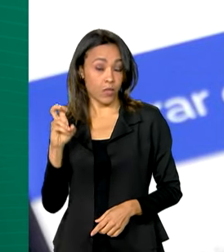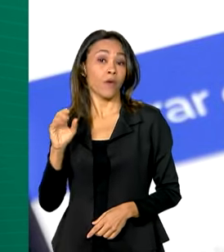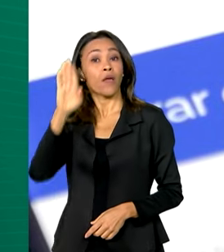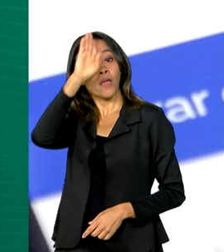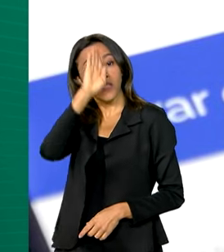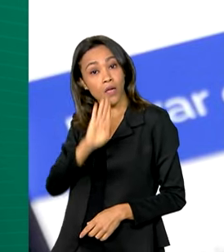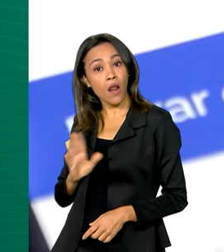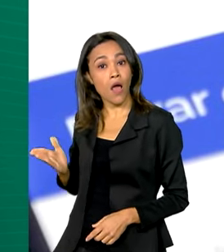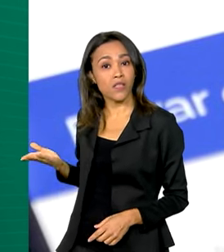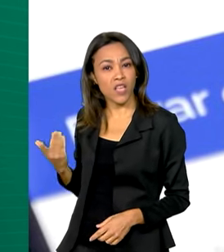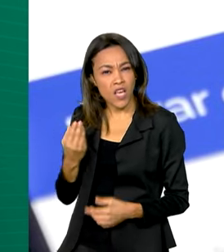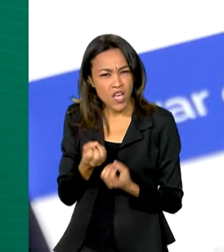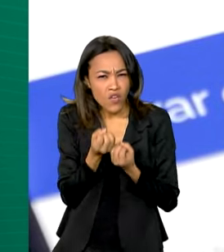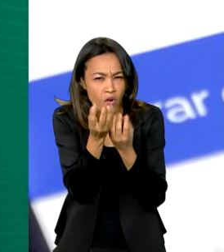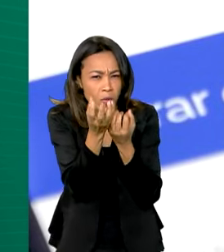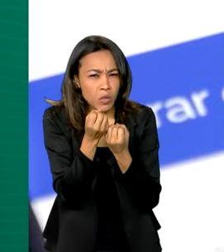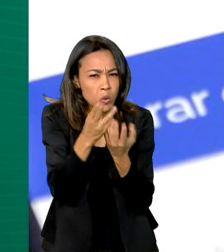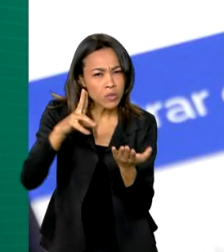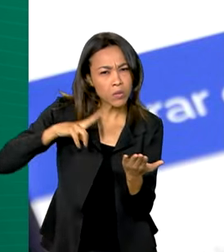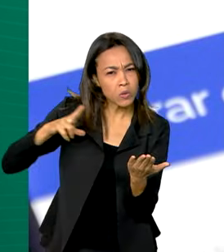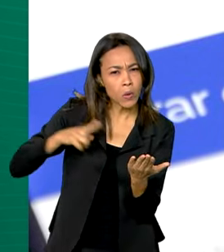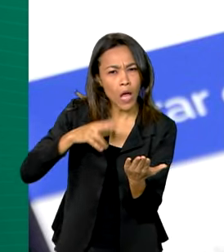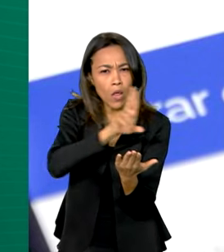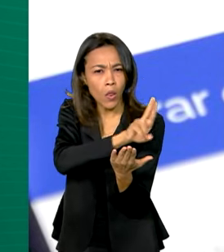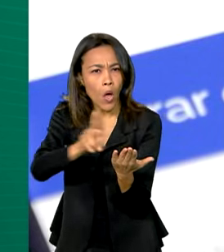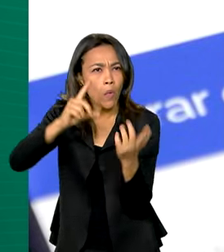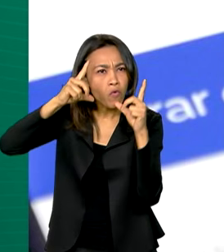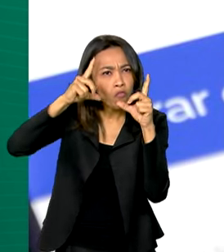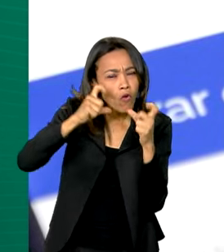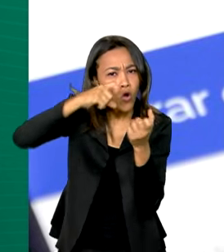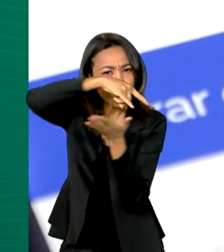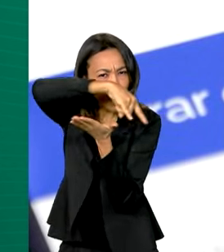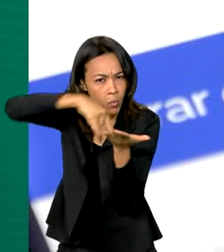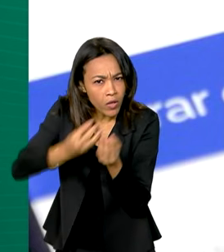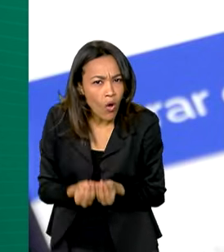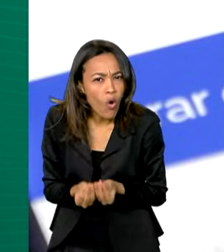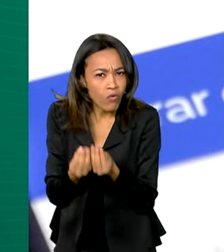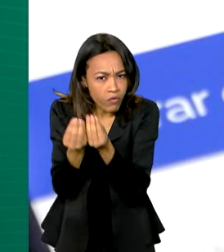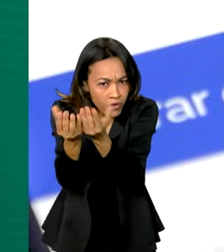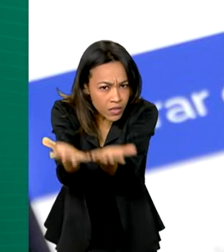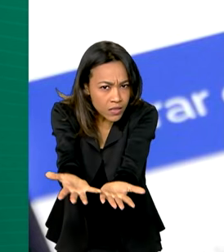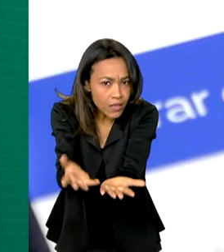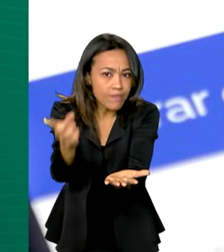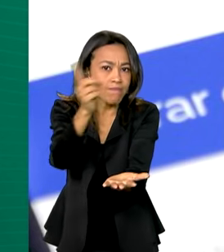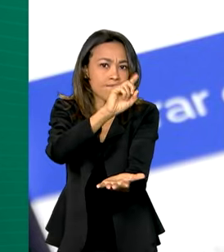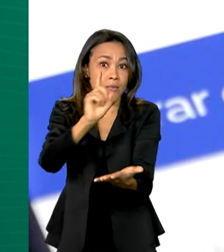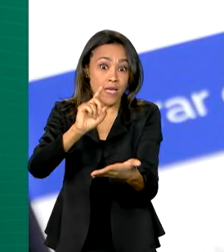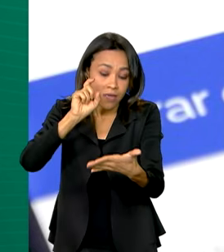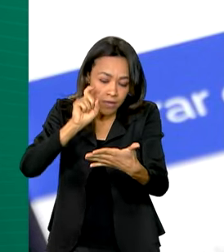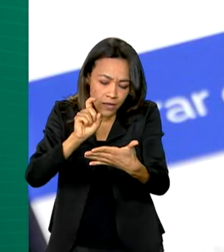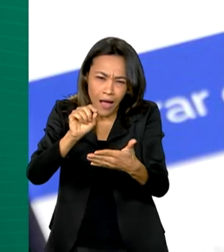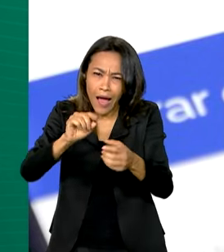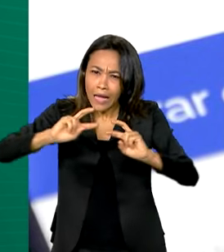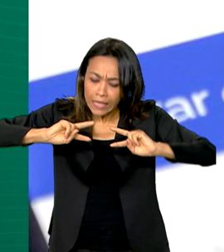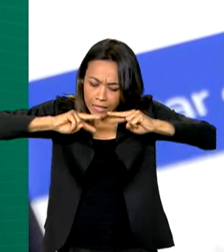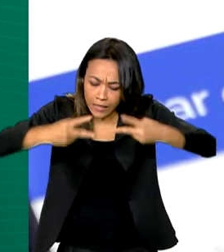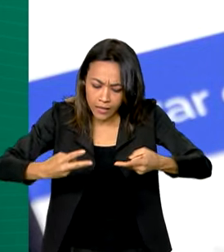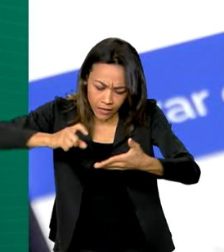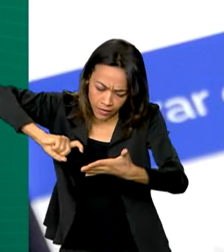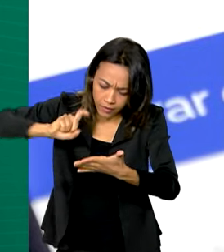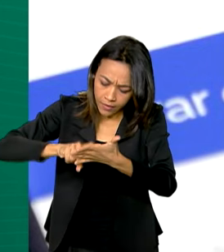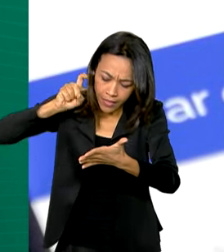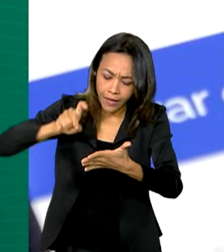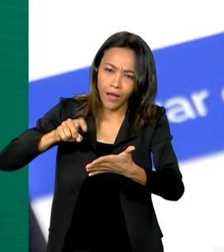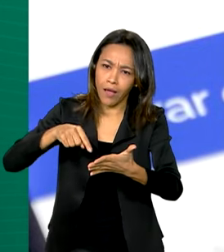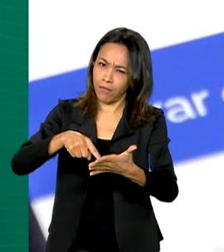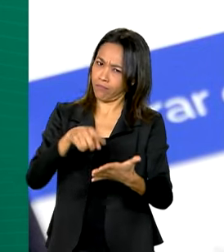Não forneça seus dados pessoais, fotos, documentos e não clique em links enviados por mensagens de